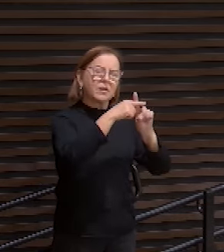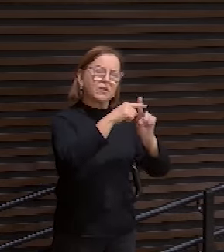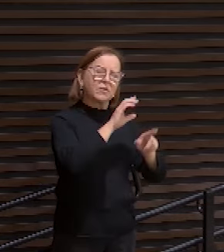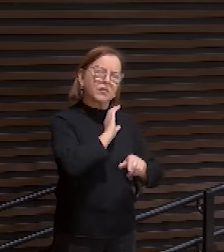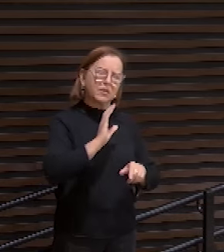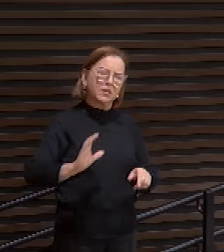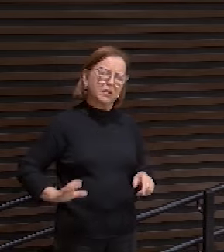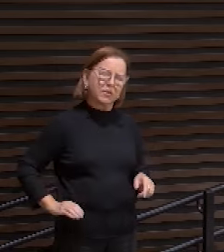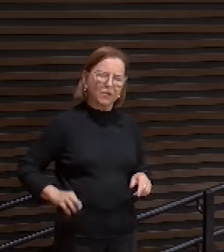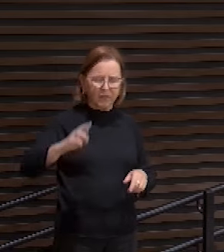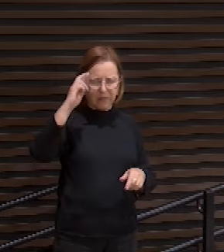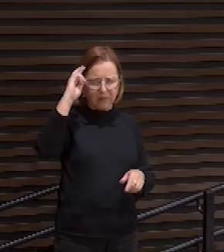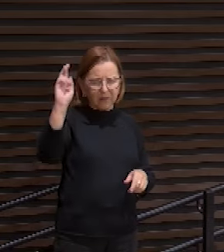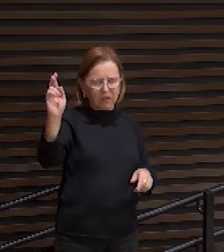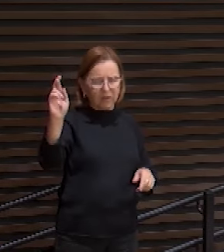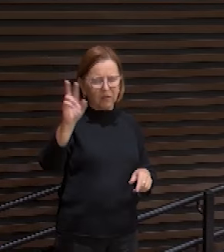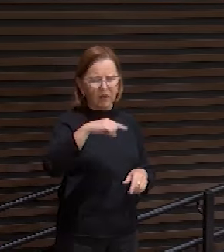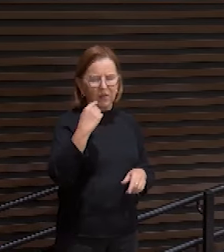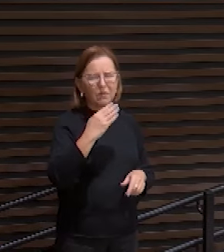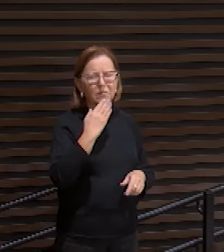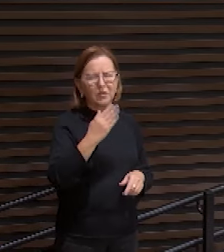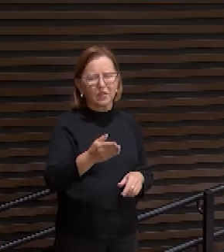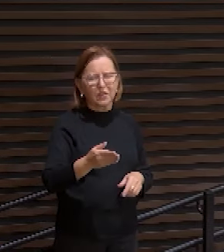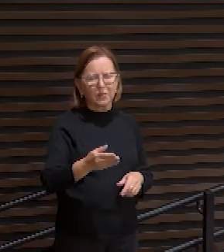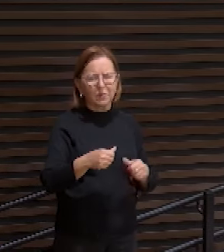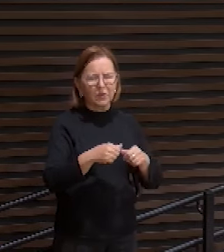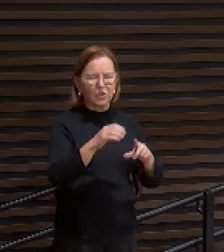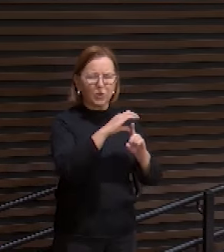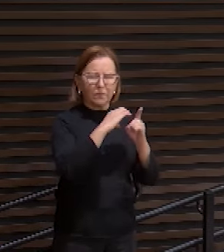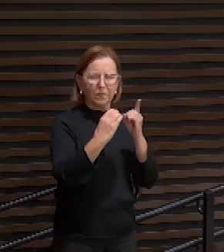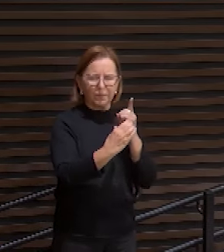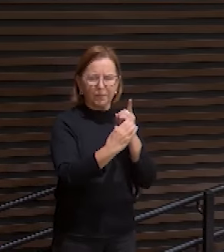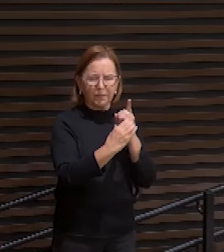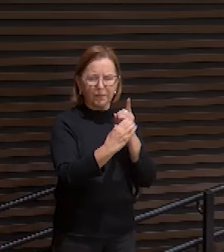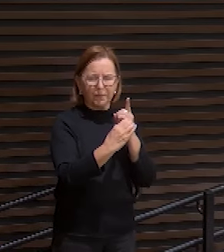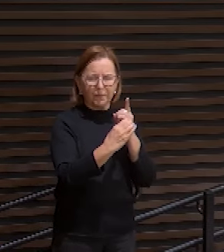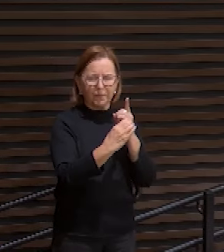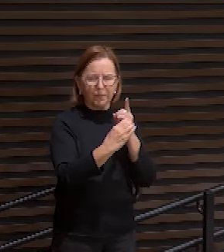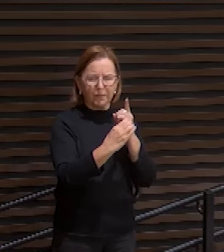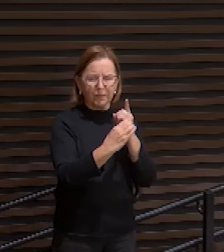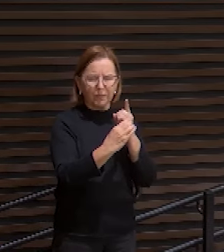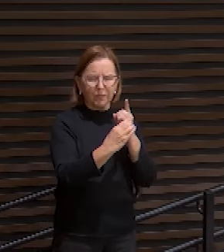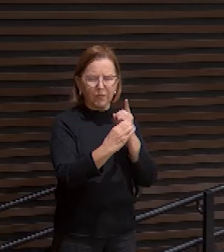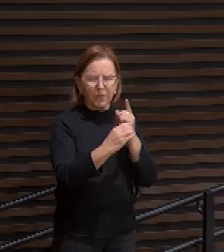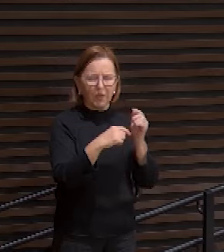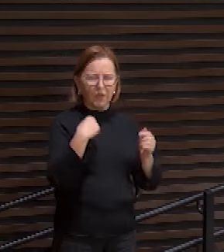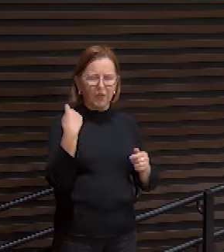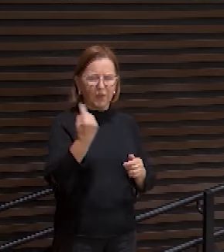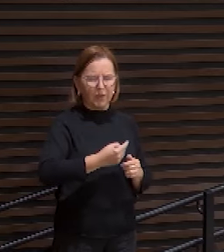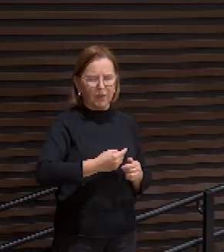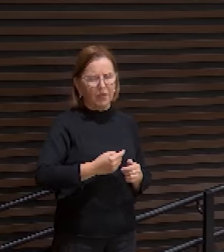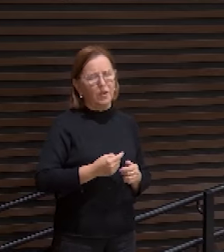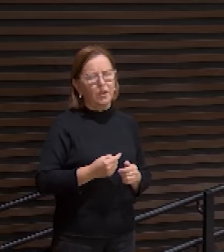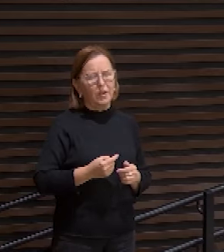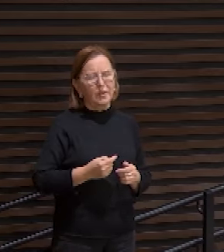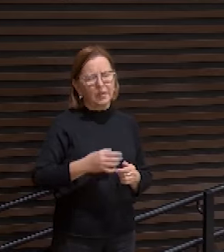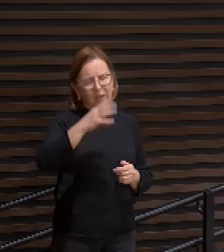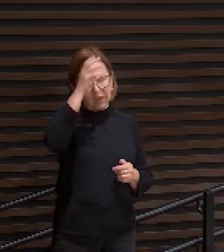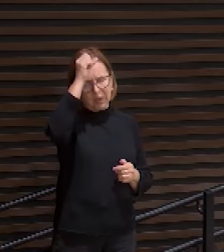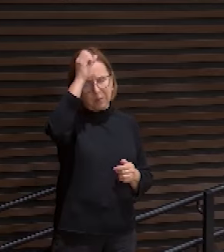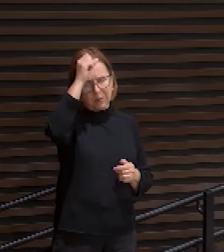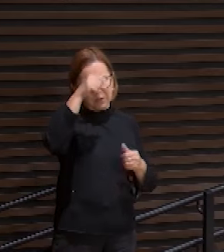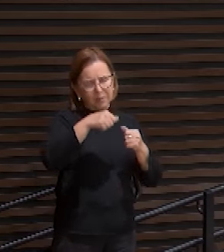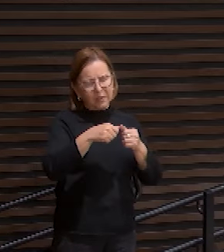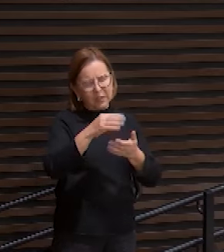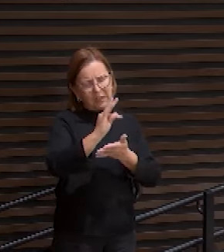Senhor, nós Te pedimos, nesta reunião, onde estaremos meditando sobre esta porção